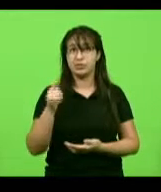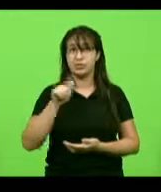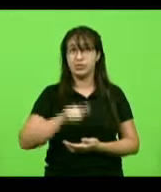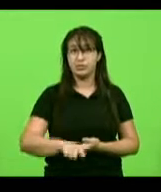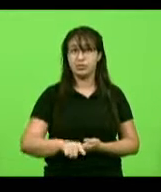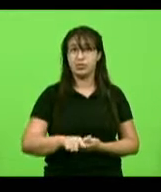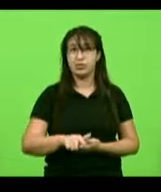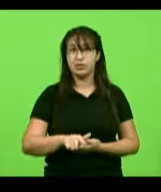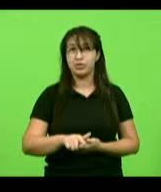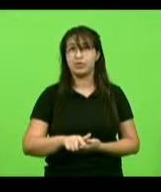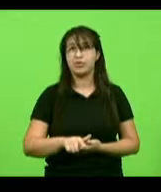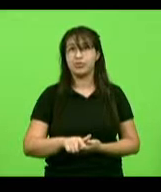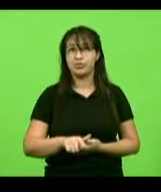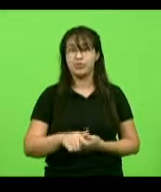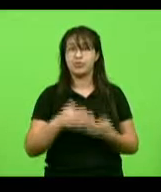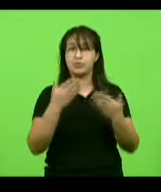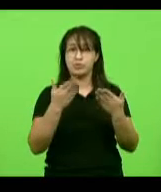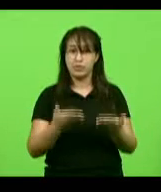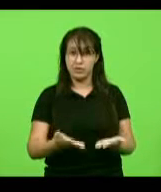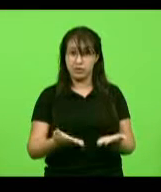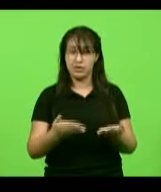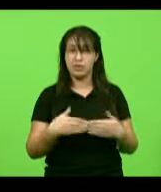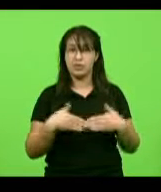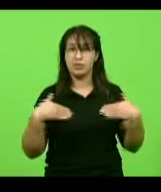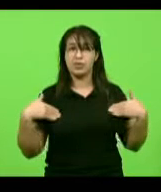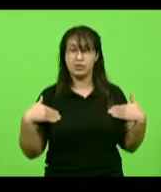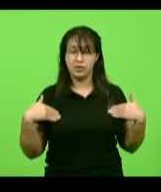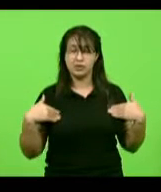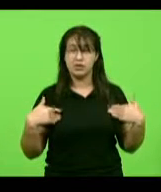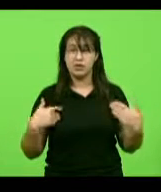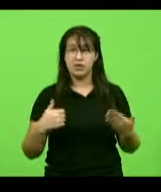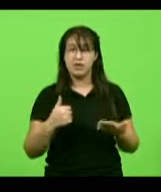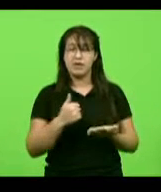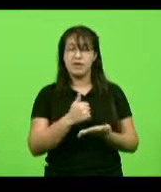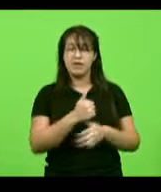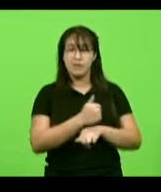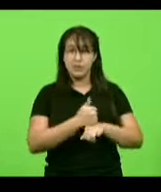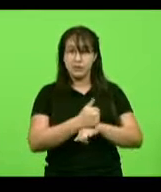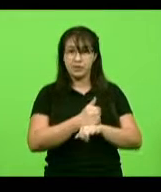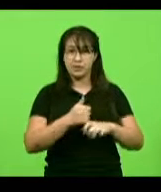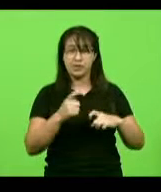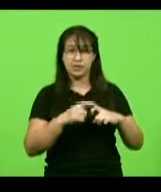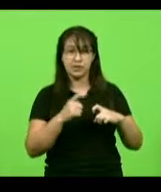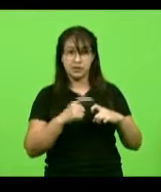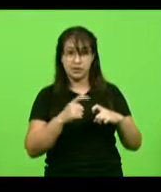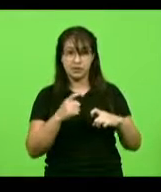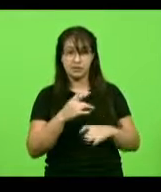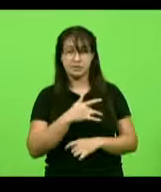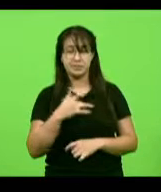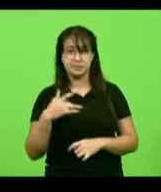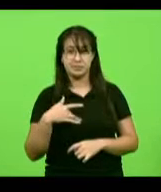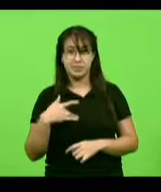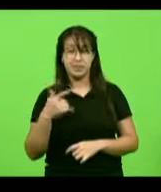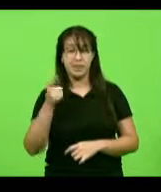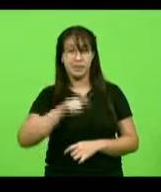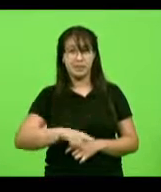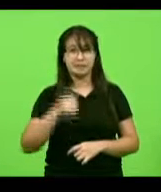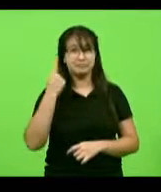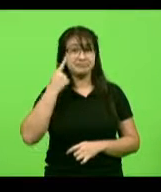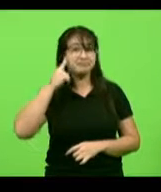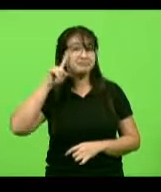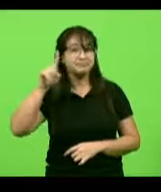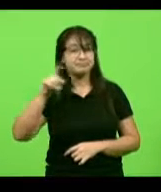o registro, também os profissionais de saúde que lutam, que batalham nesse dia mundial da saúde e também é dia do jornalista. O jornalismo